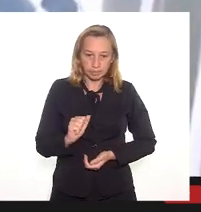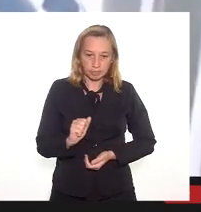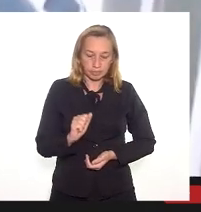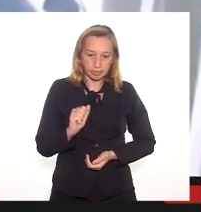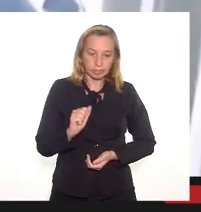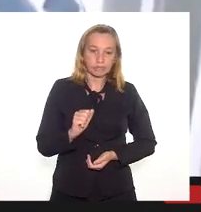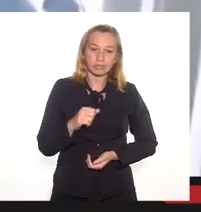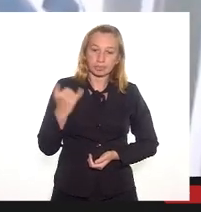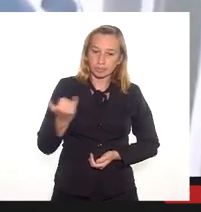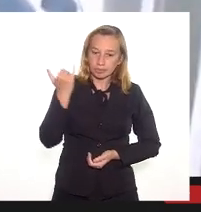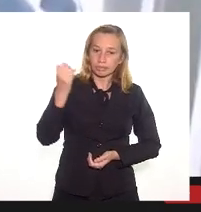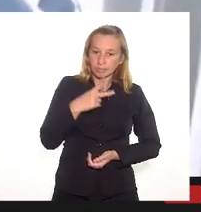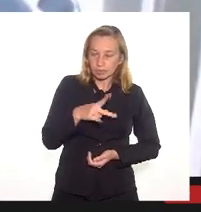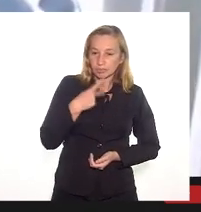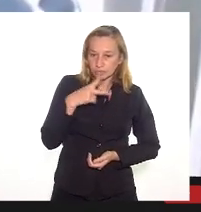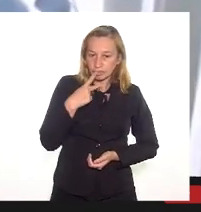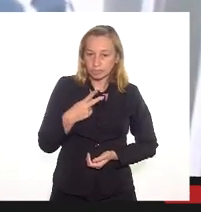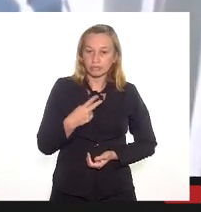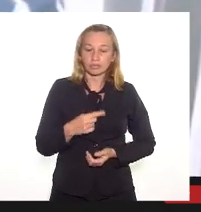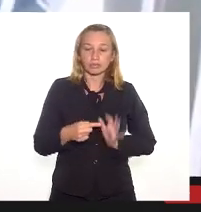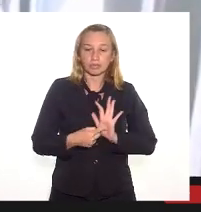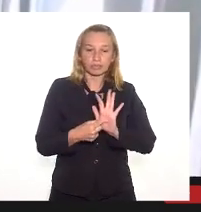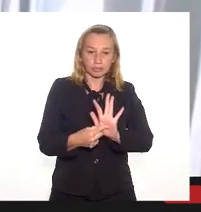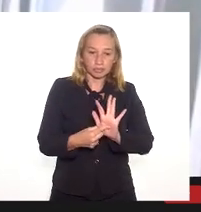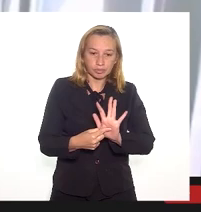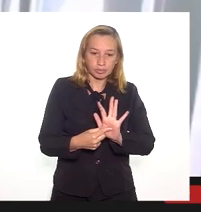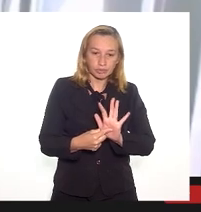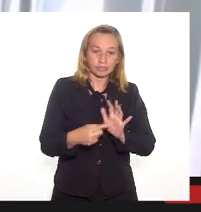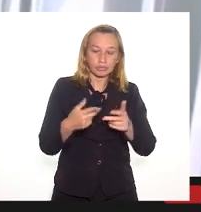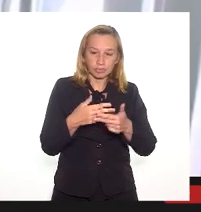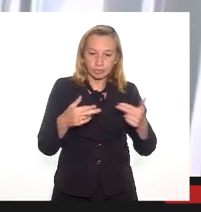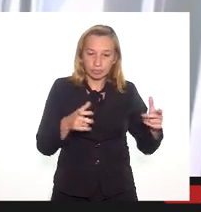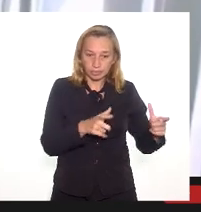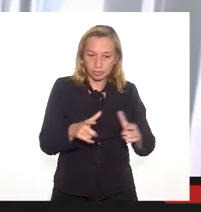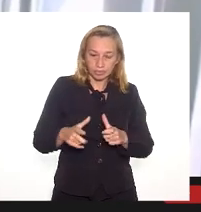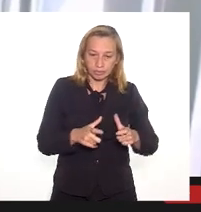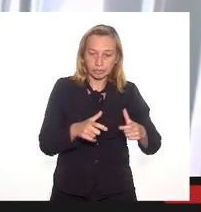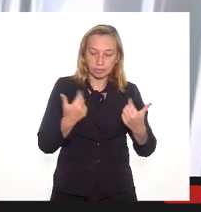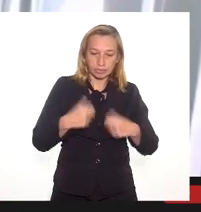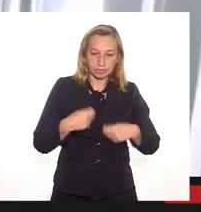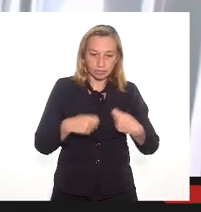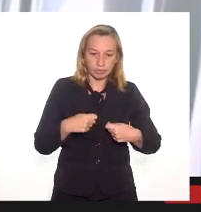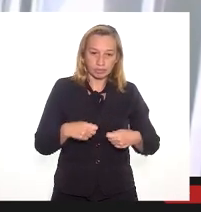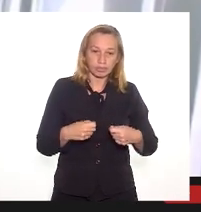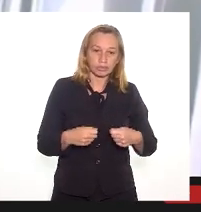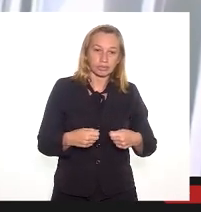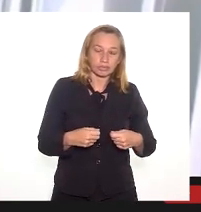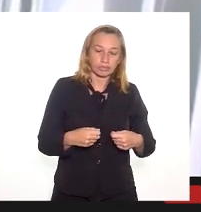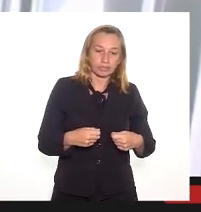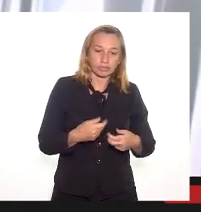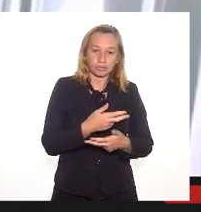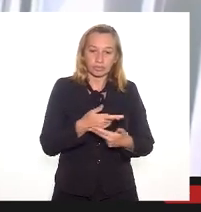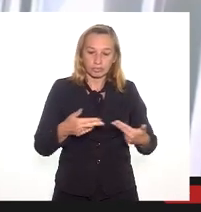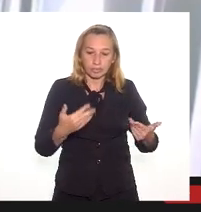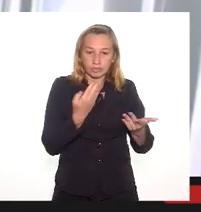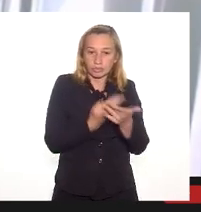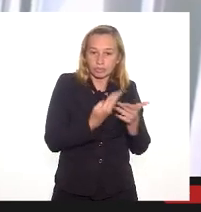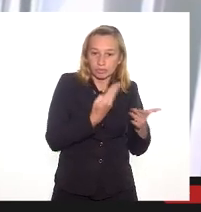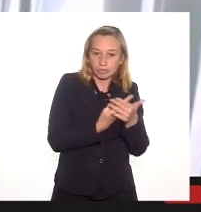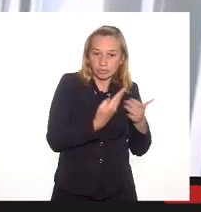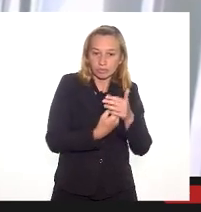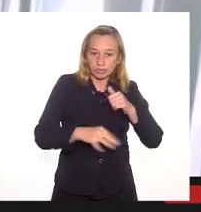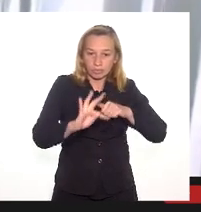muito importante a sua manifestação, porque revela, como já tem sido discutido, a necessidade da realização de vários estudos